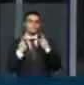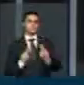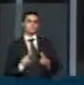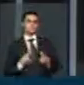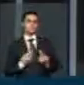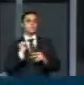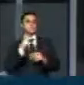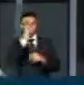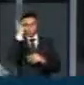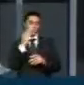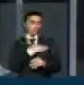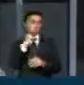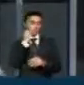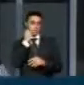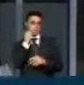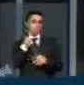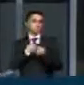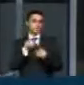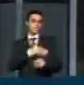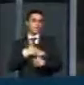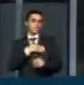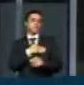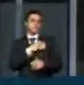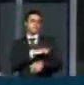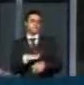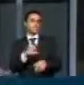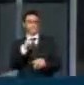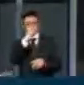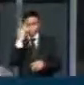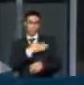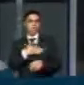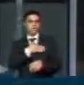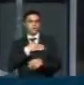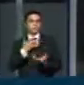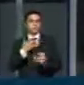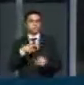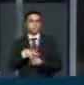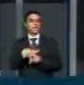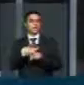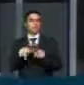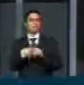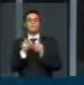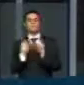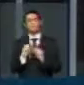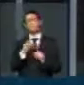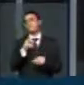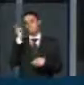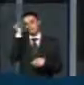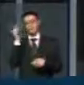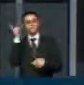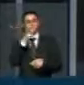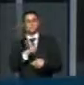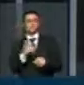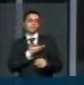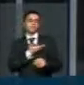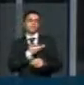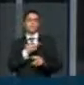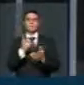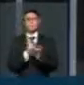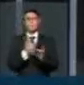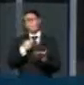de criança. Quem gosta de cavalo tem facilidade de fazer amigos. Ainda mais eu, que nasci lá na Soledade, como o deputado Pitchman aqui dizia.